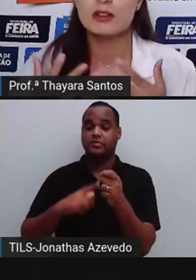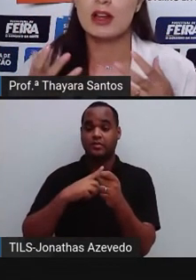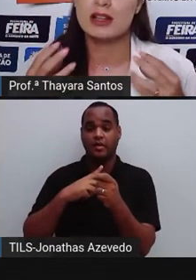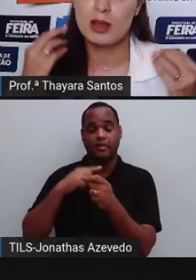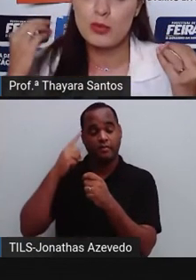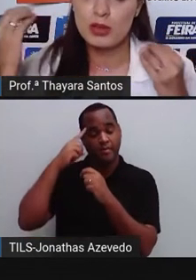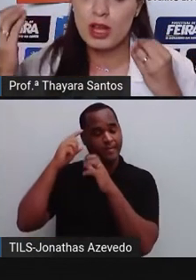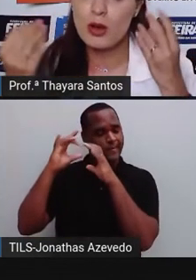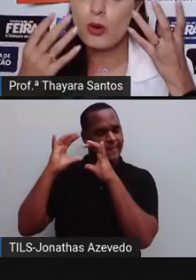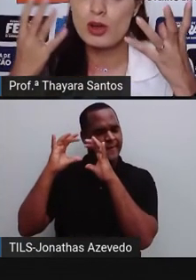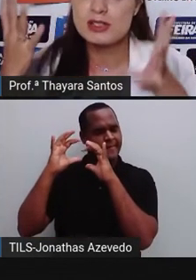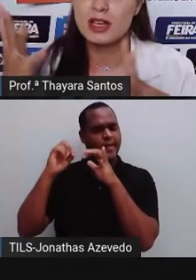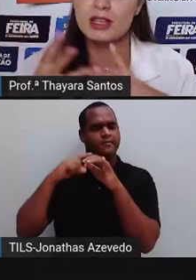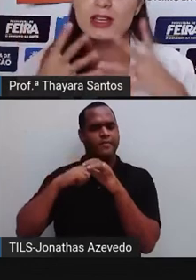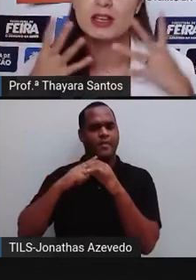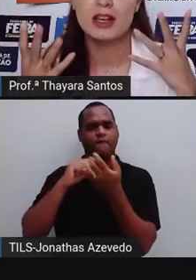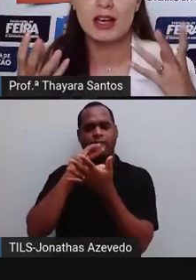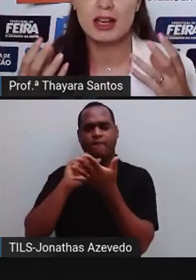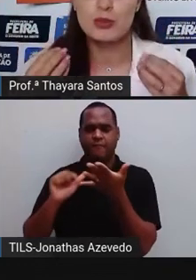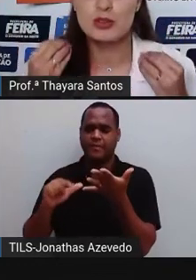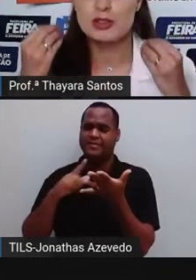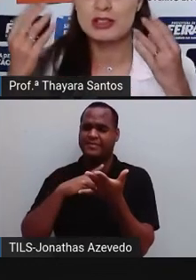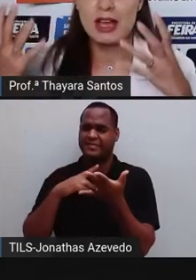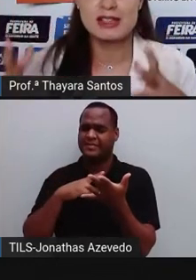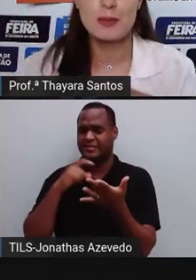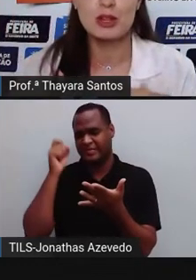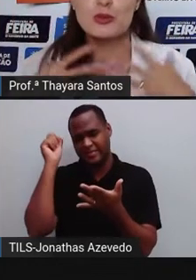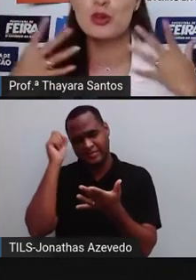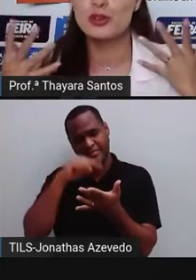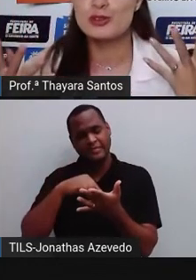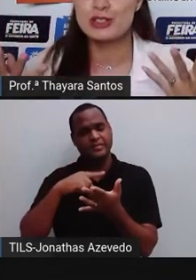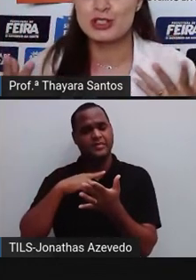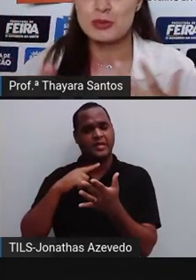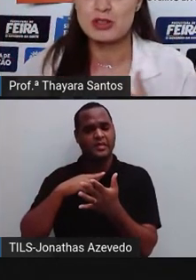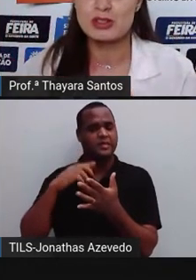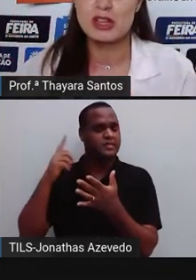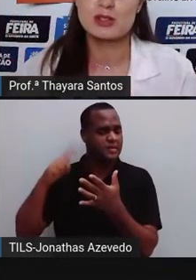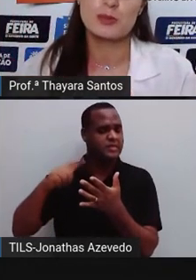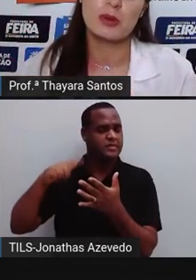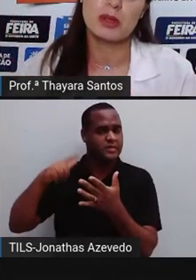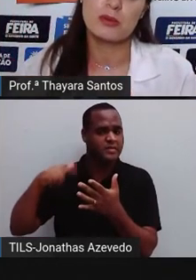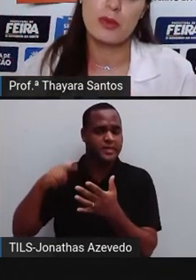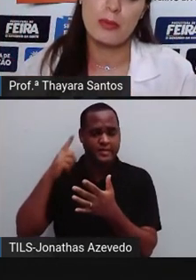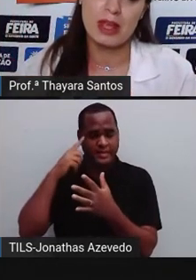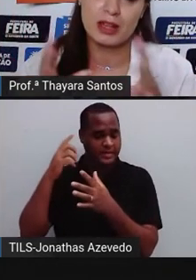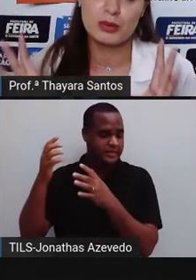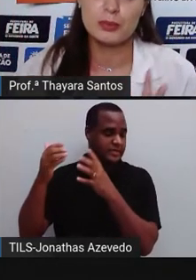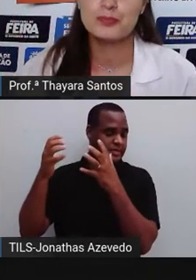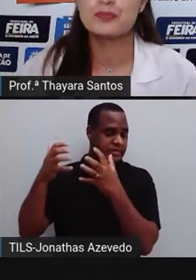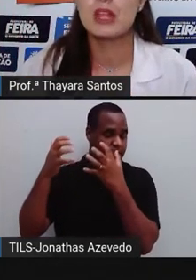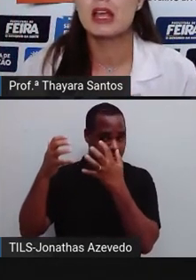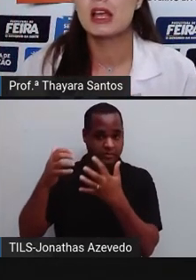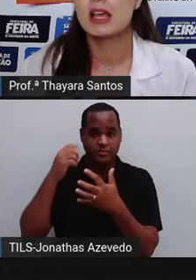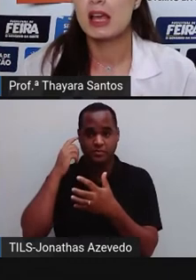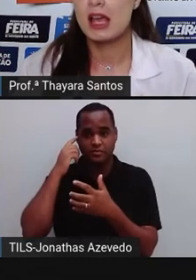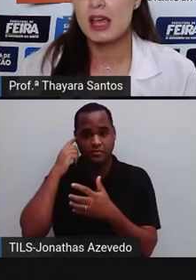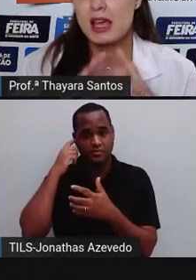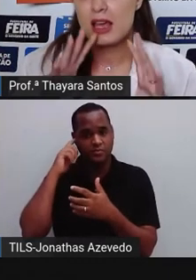cérebro. Ele tem muita coisa aí, está recebendo muitos estímulos nesse primeiro momento.